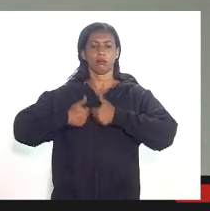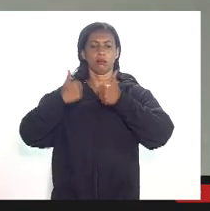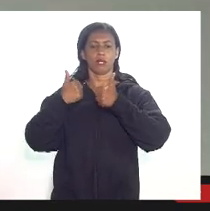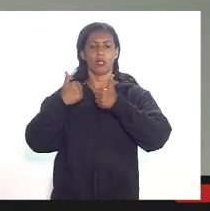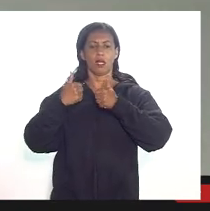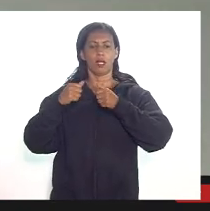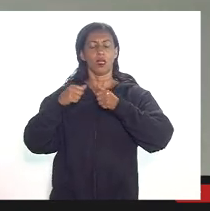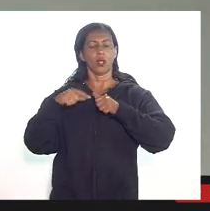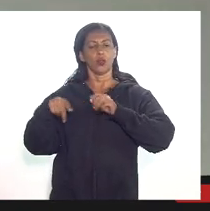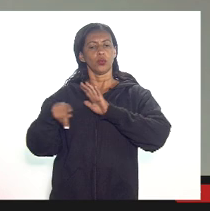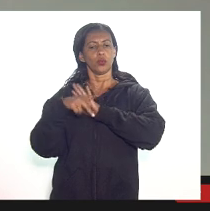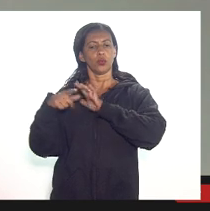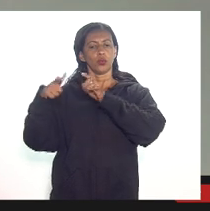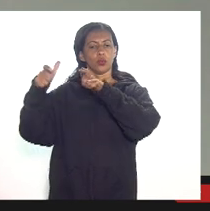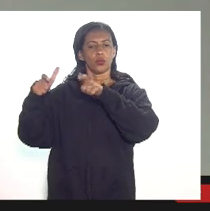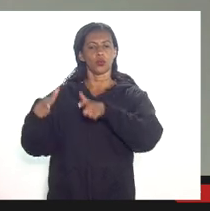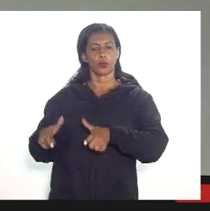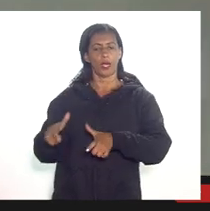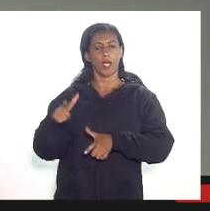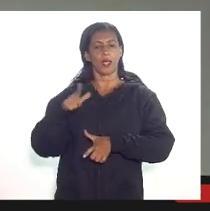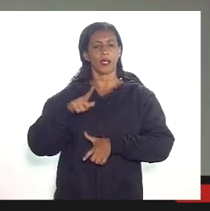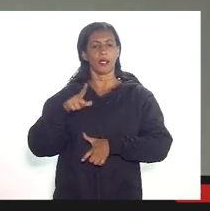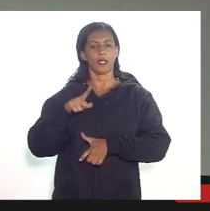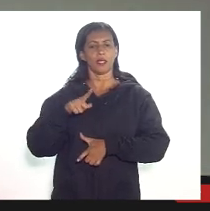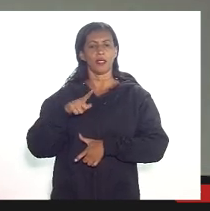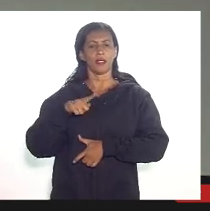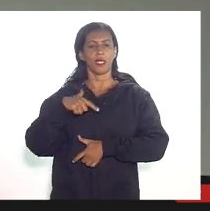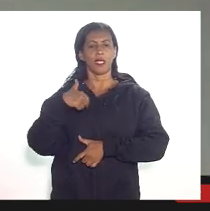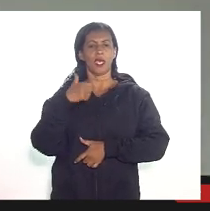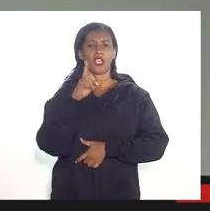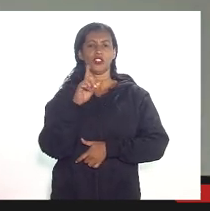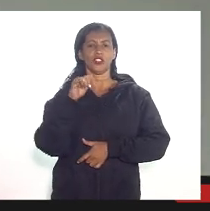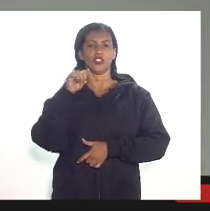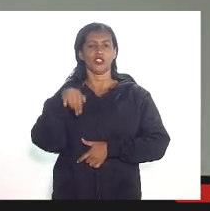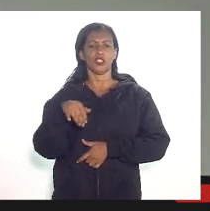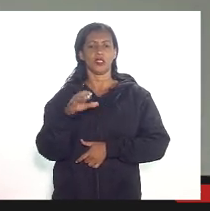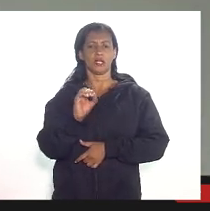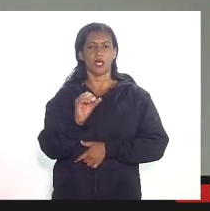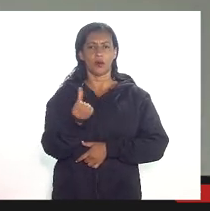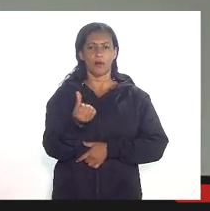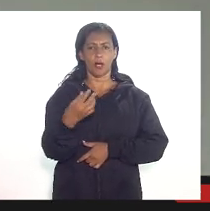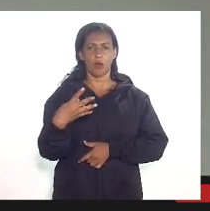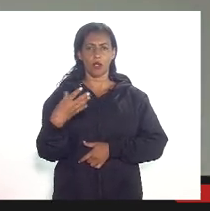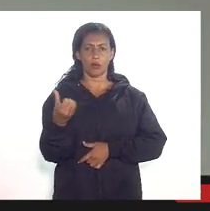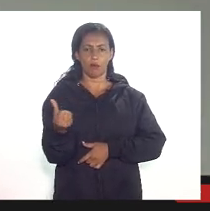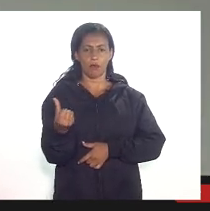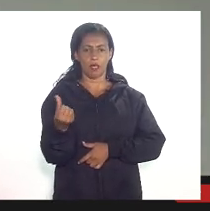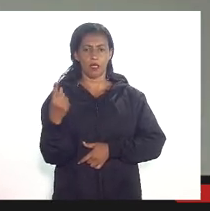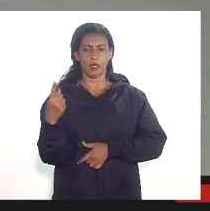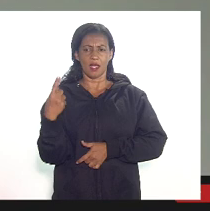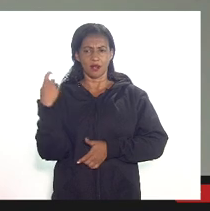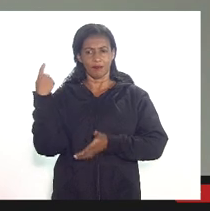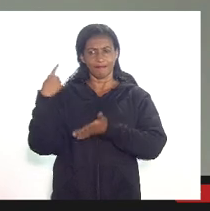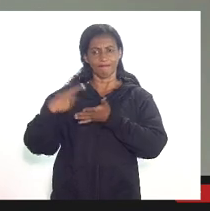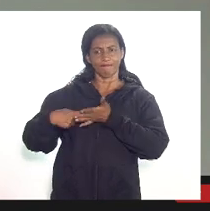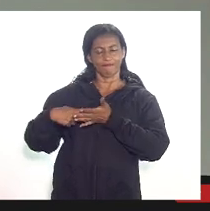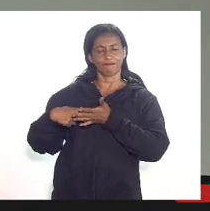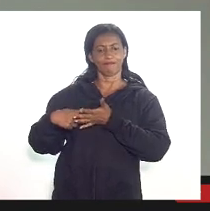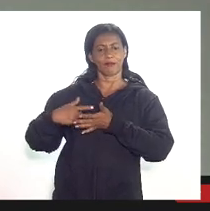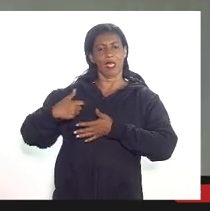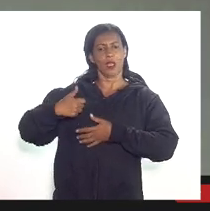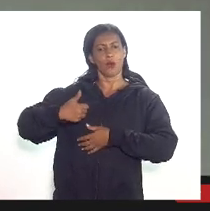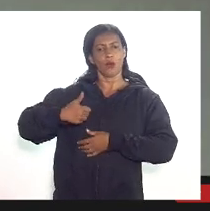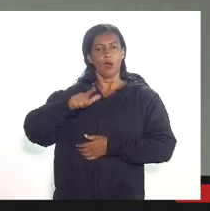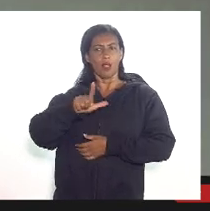temos como base de atuação justamente a DIN 4606. Por quê? Nesse marco legal que a gente vai finalizar no